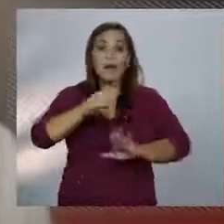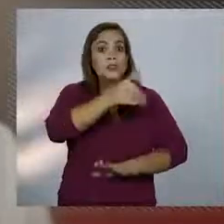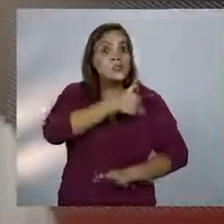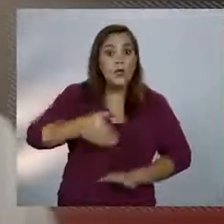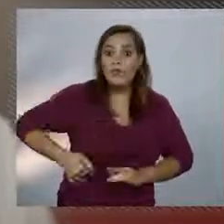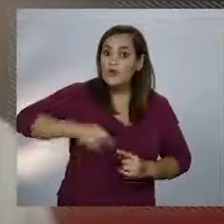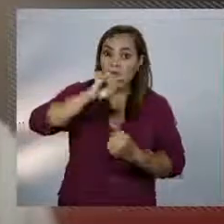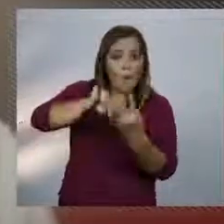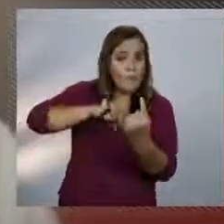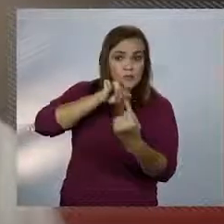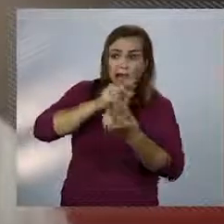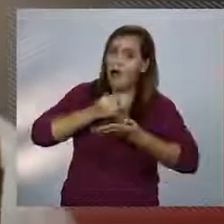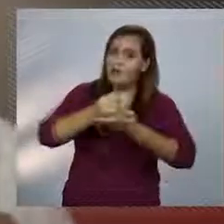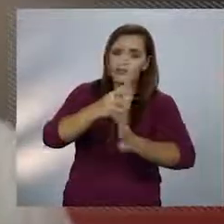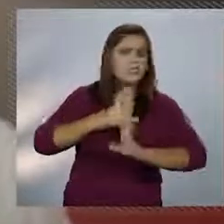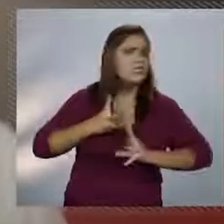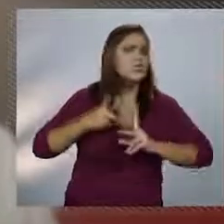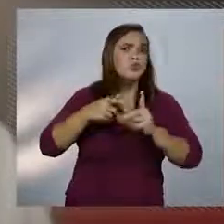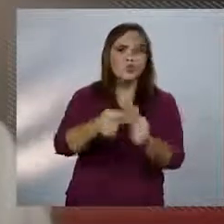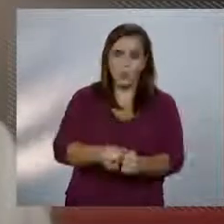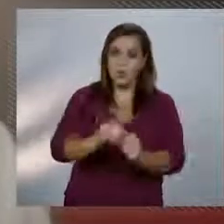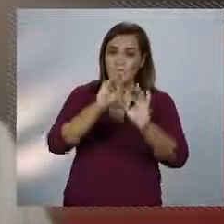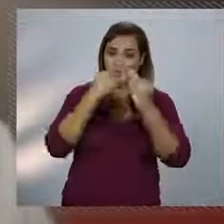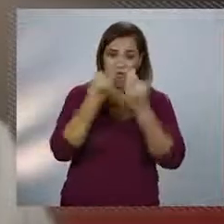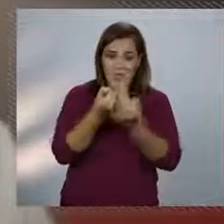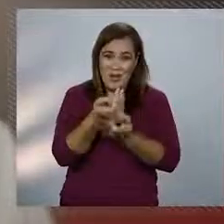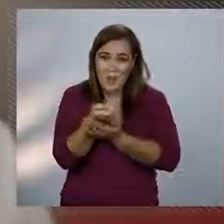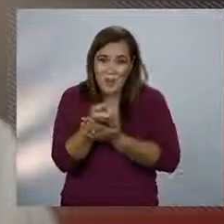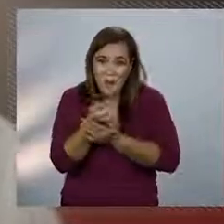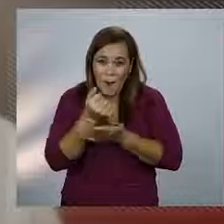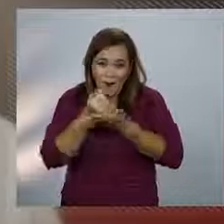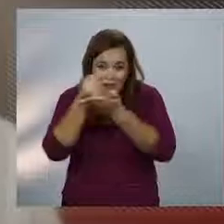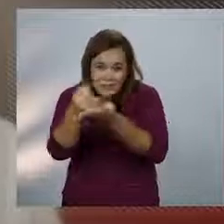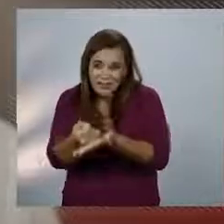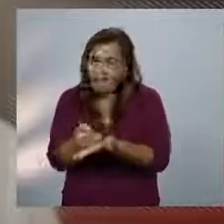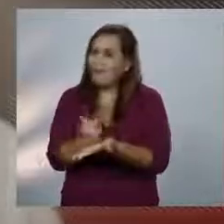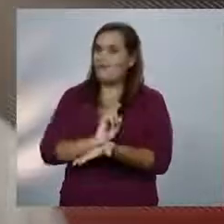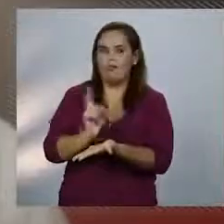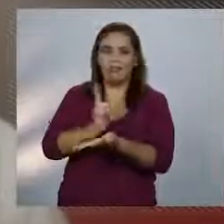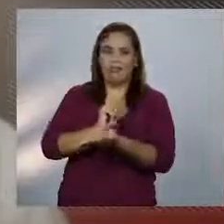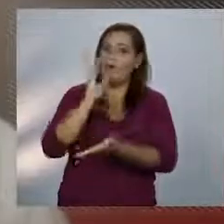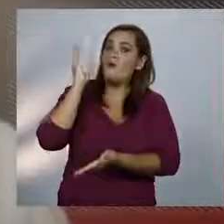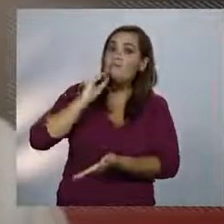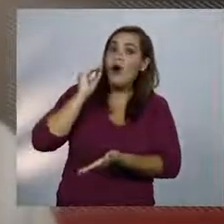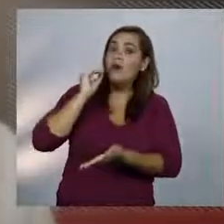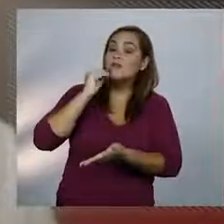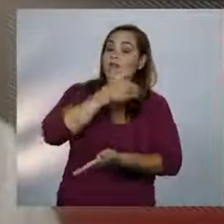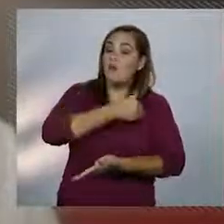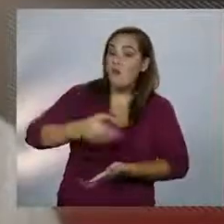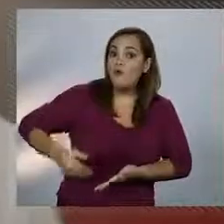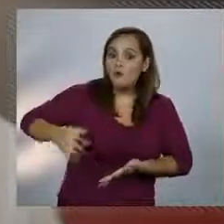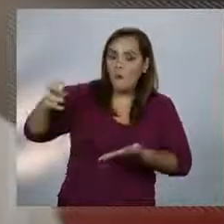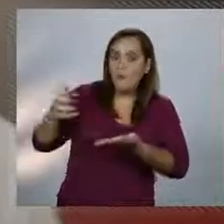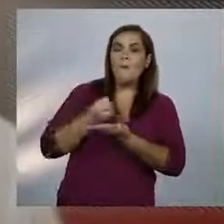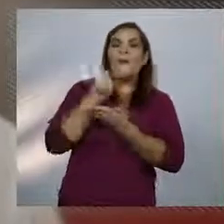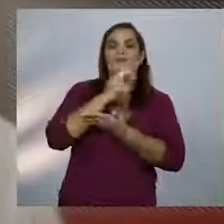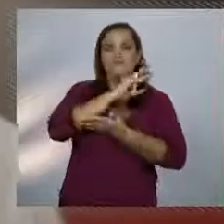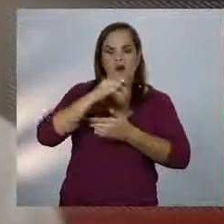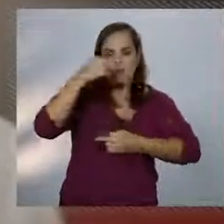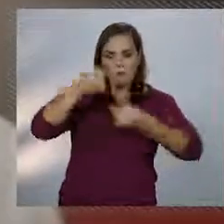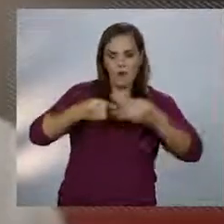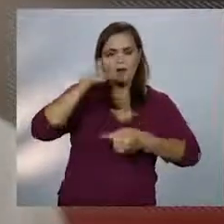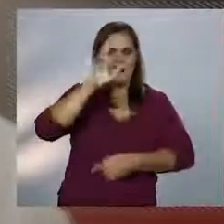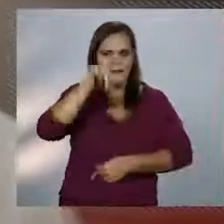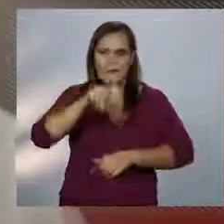governadora, Fátima vai mudar o modo de fazer política no Rio Grande do Norte. Vai se inspirar em todas essas experiências que estão dando